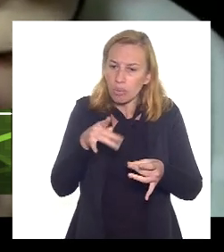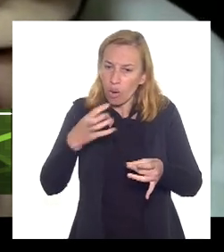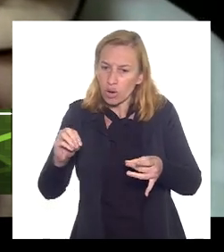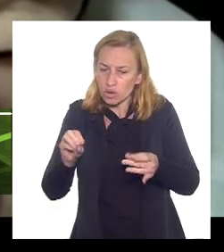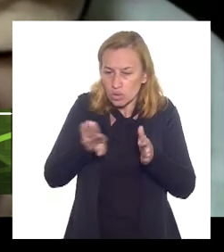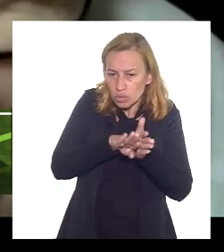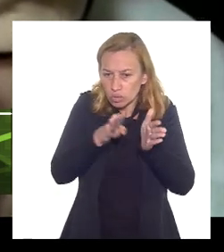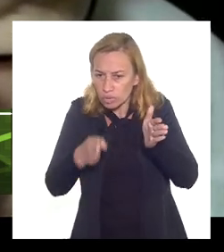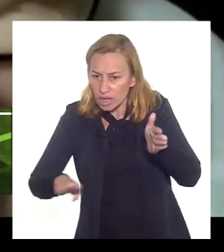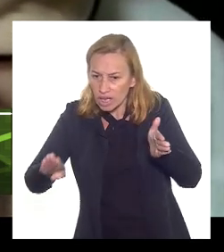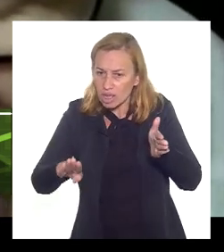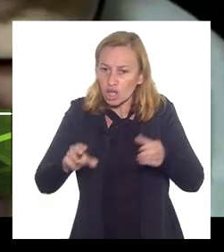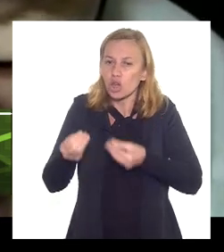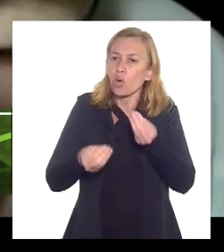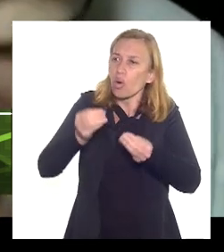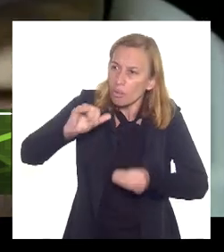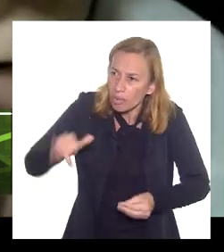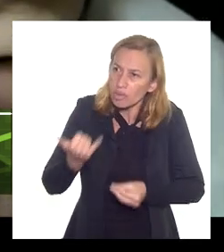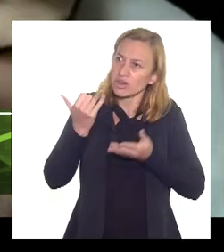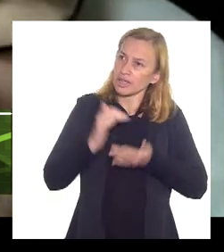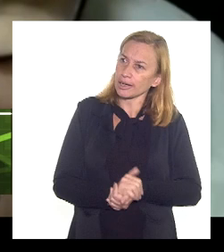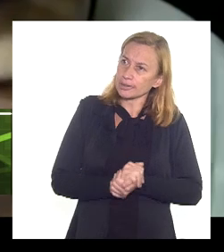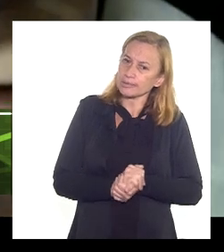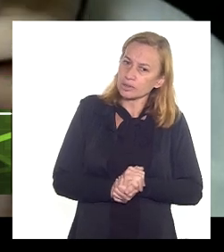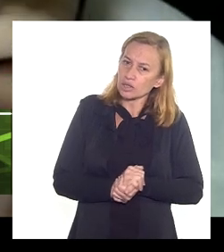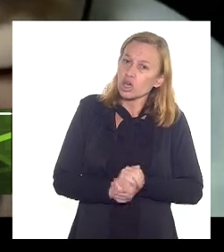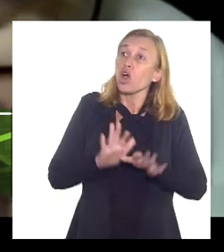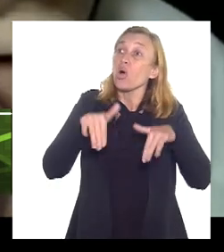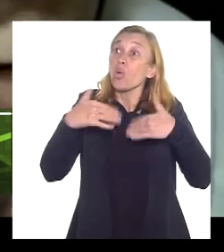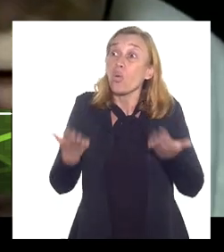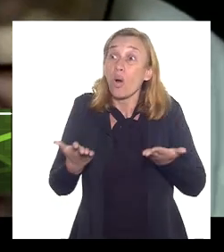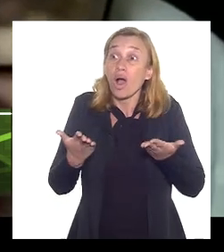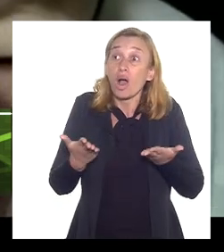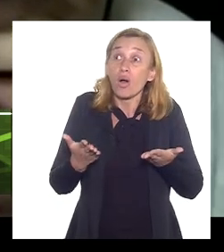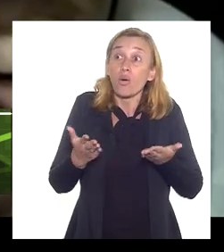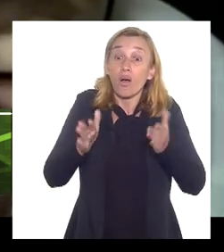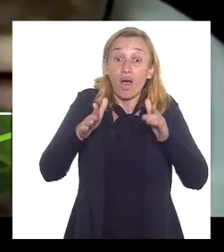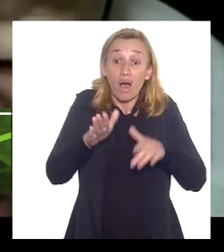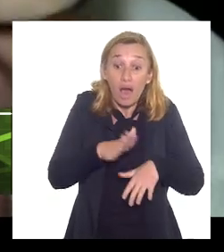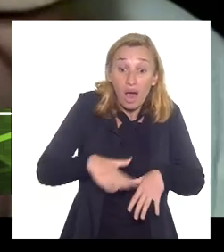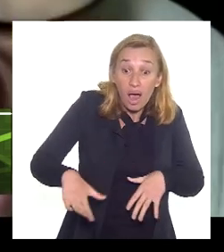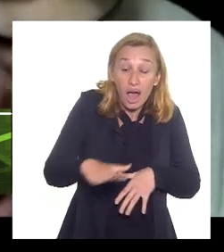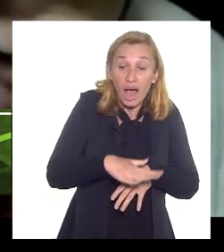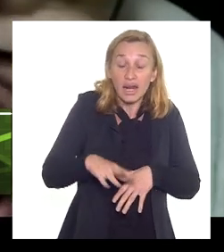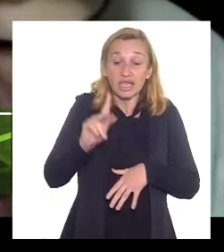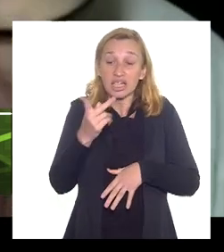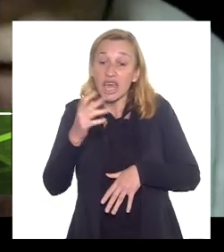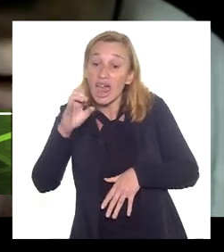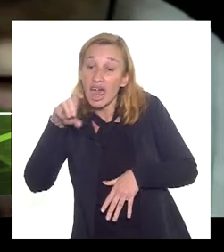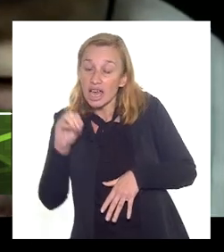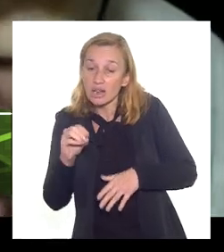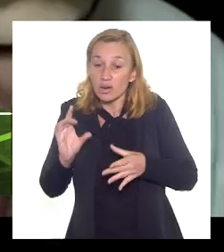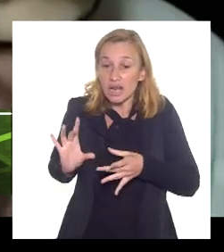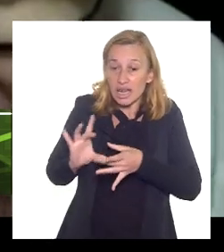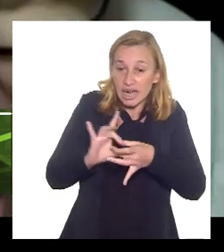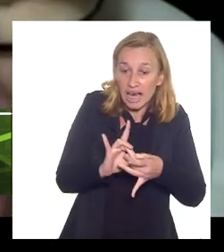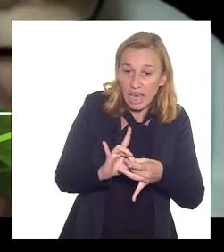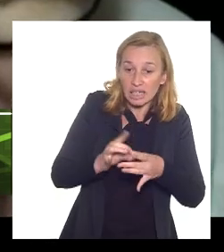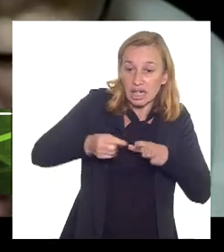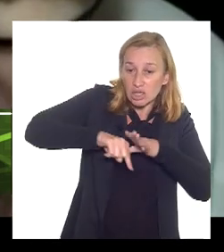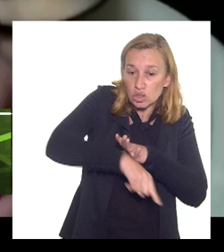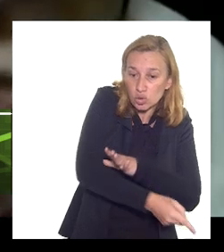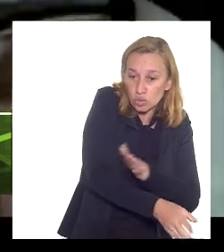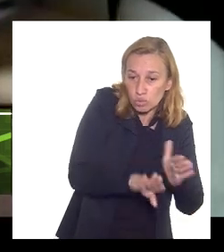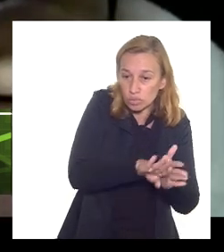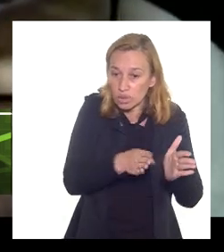aproveitada a pergunta é essa qual a reserva brasileira de hélio ligada aos poços submarinos